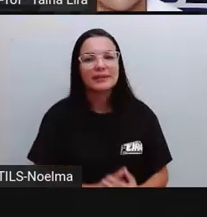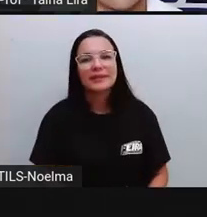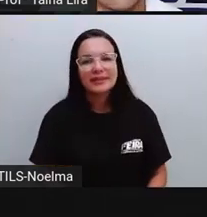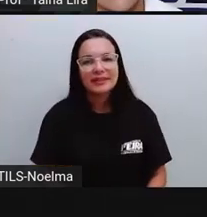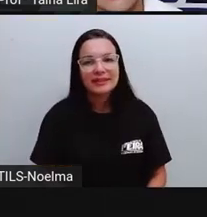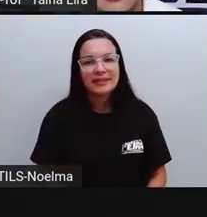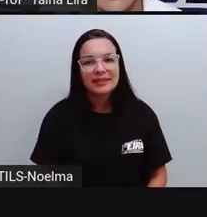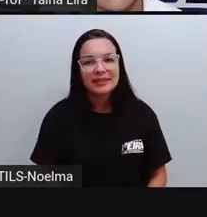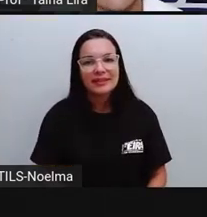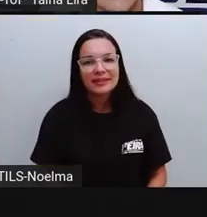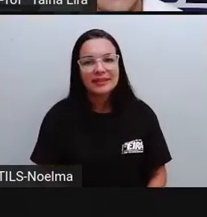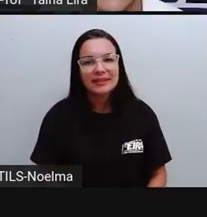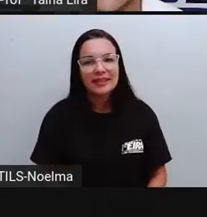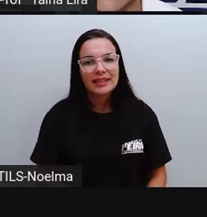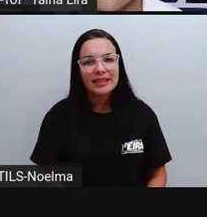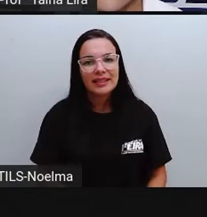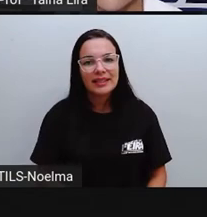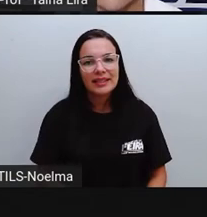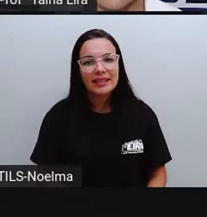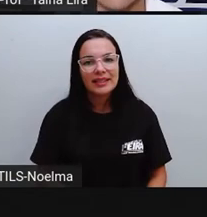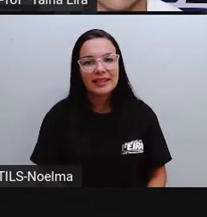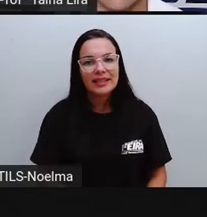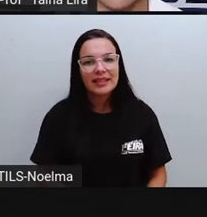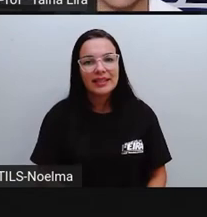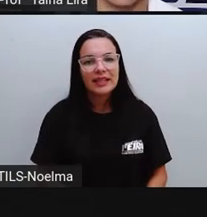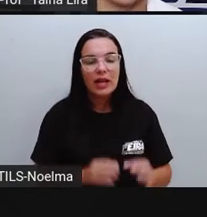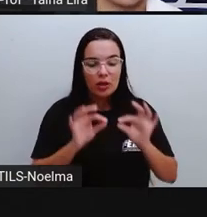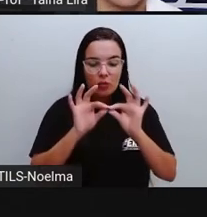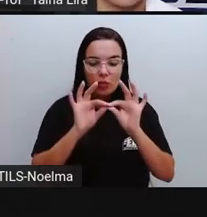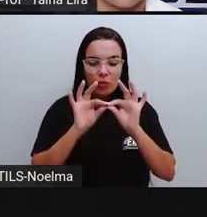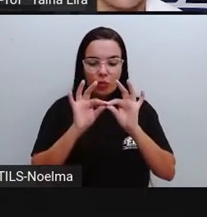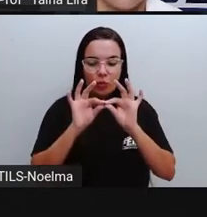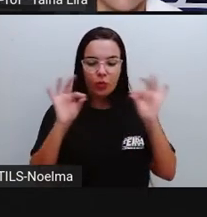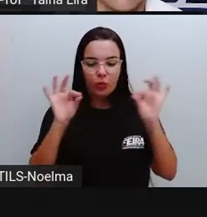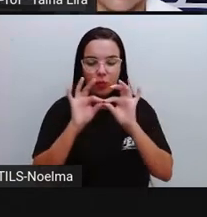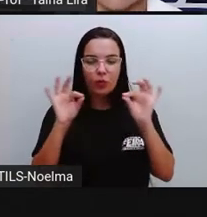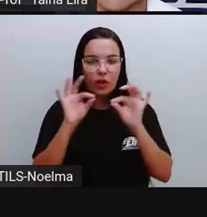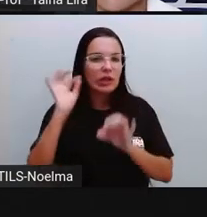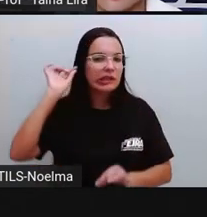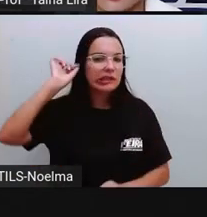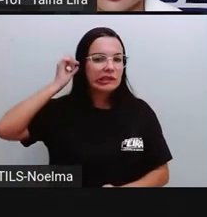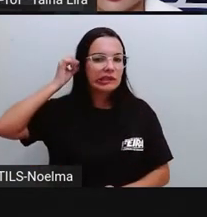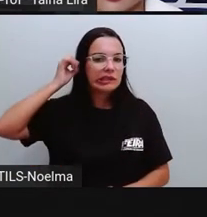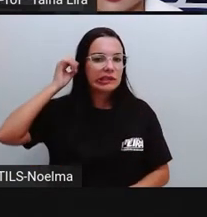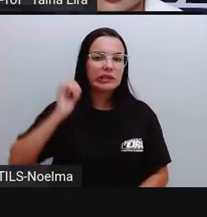Na verdade, o nome é Ashes Flexíveis, né? Cotonetes aí é a marca.